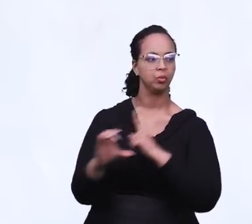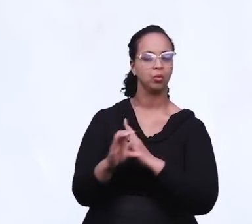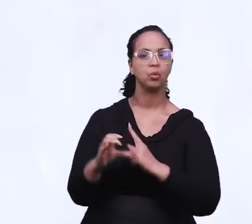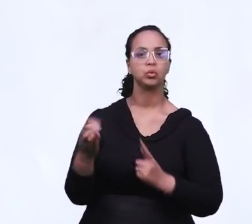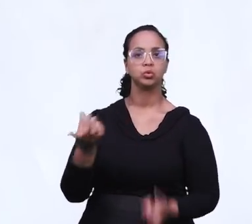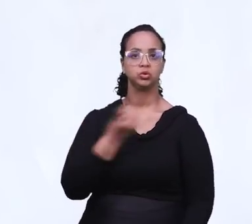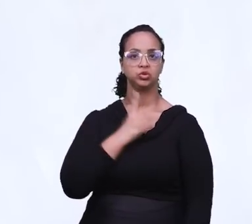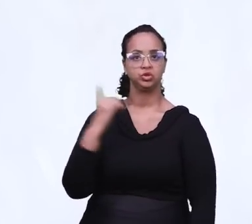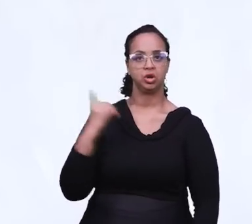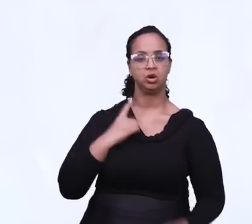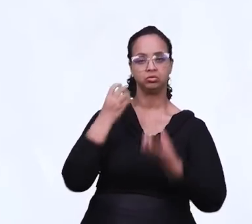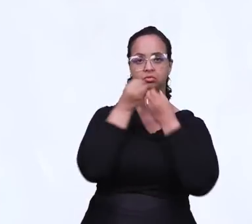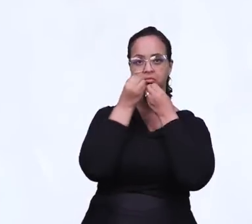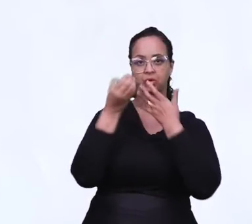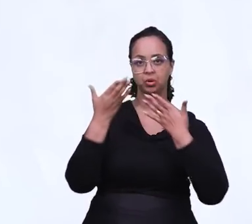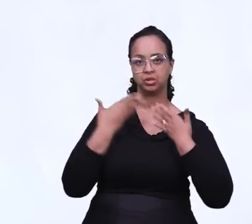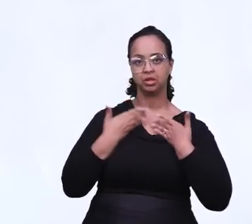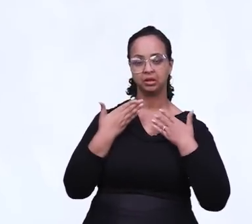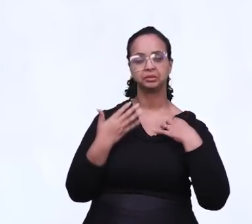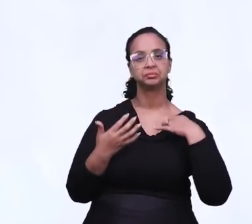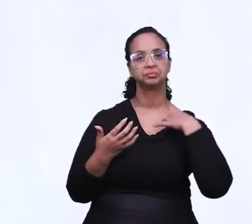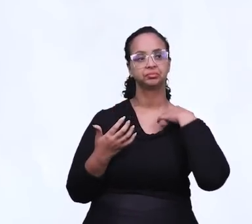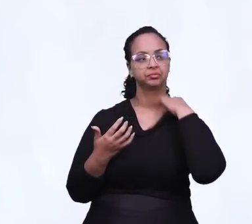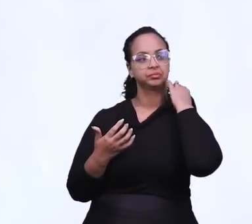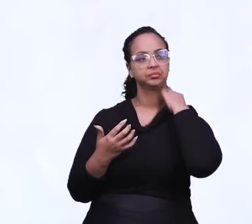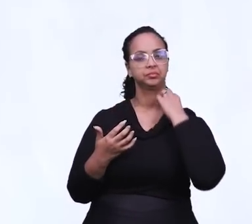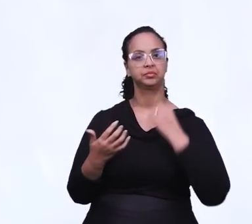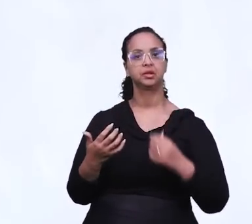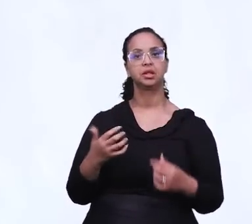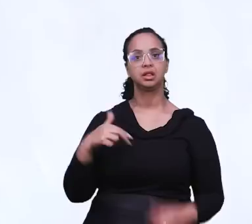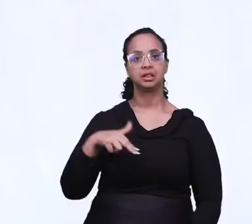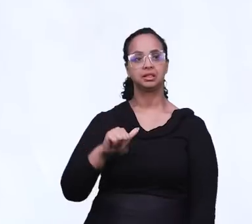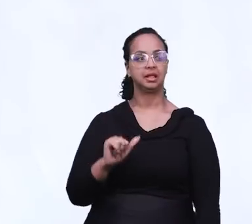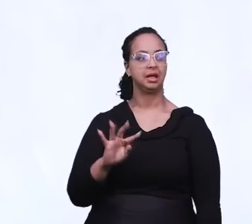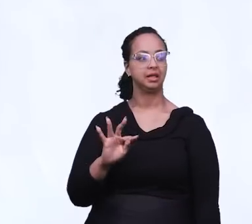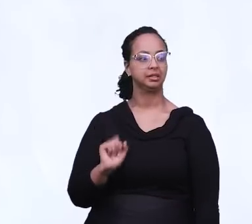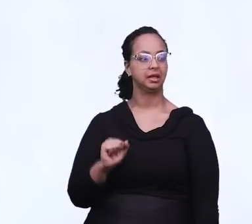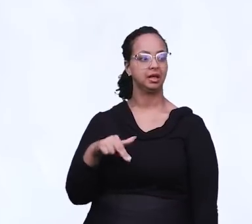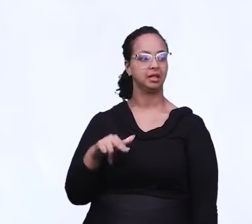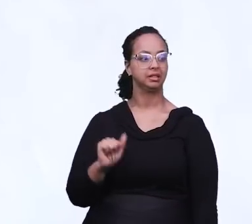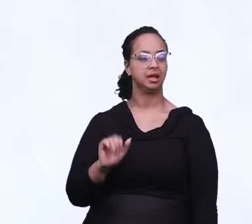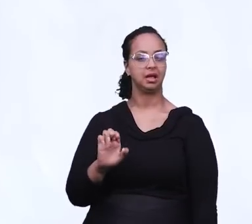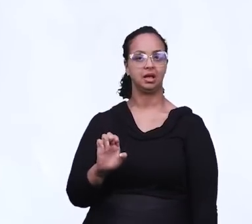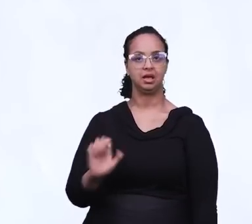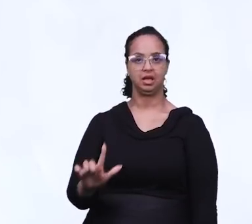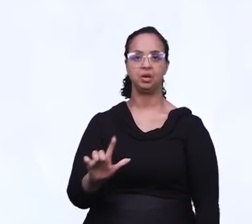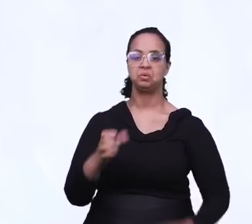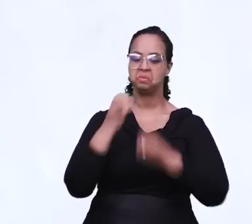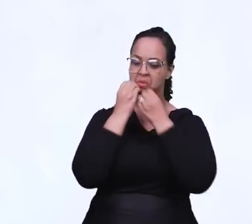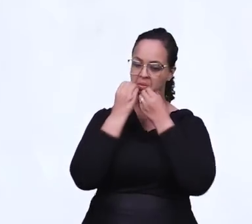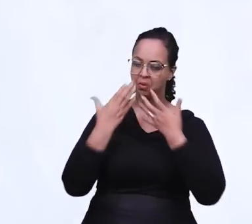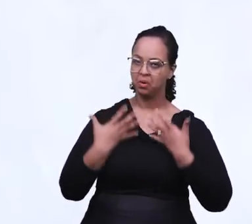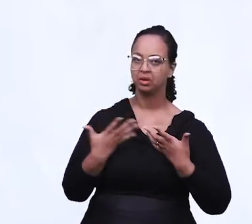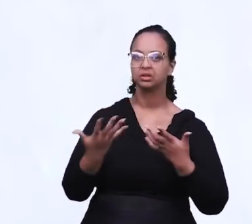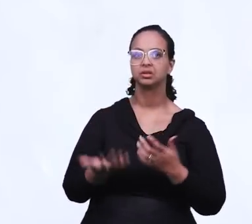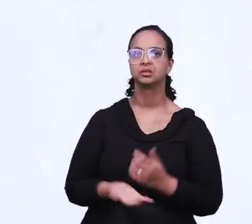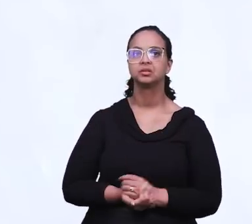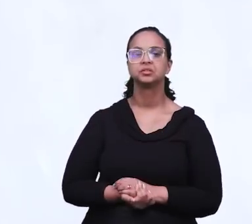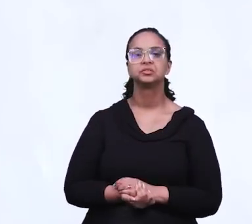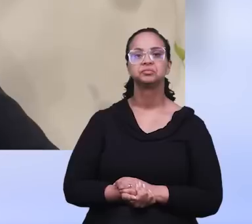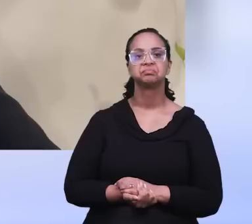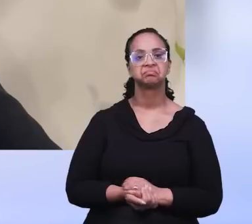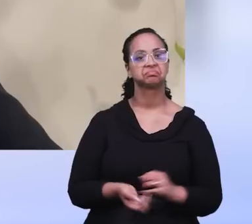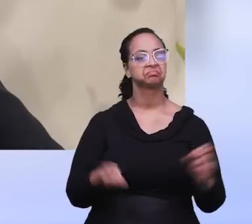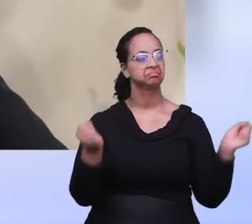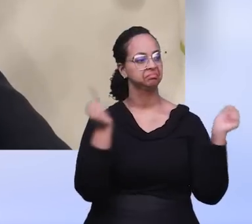especial e quem vai nos contar é o diácono Vander. Então, ó, vamos começar ali com o pastor Nathanael. Pastor, nos conte tudo o que aconteceu aí em